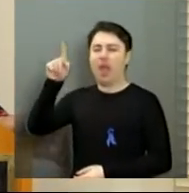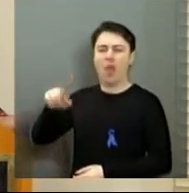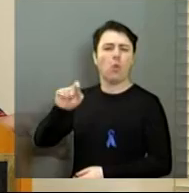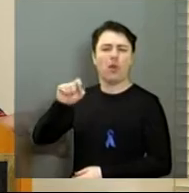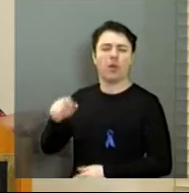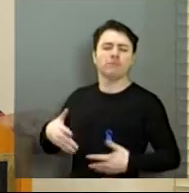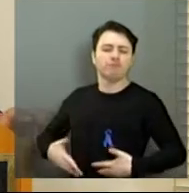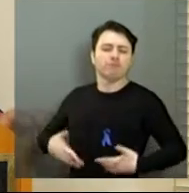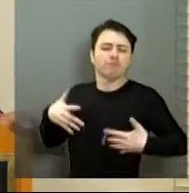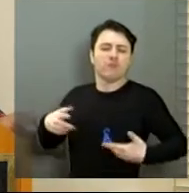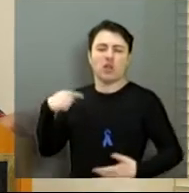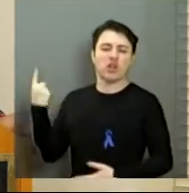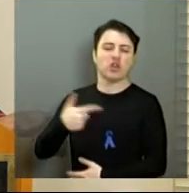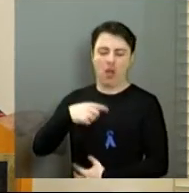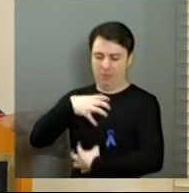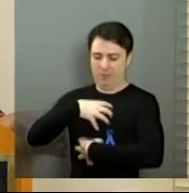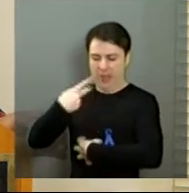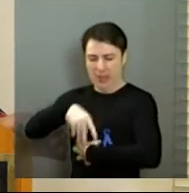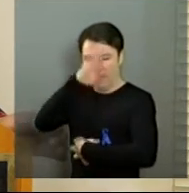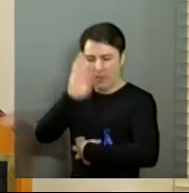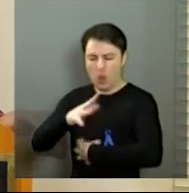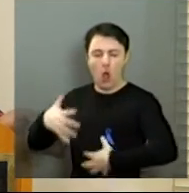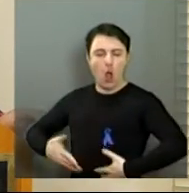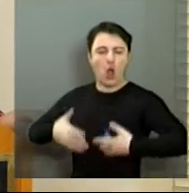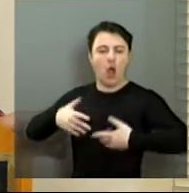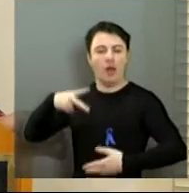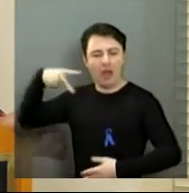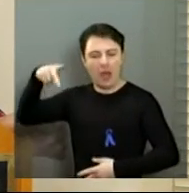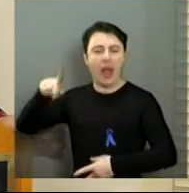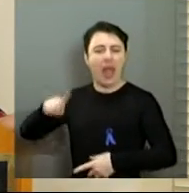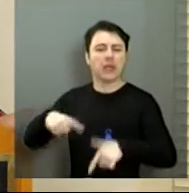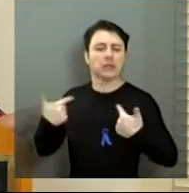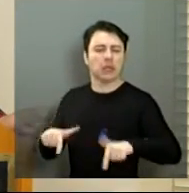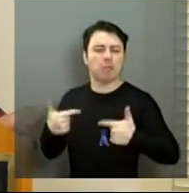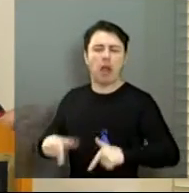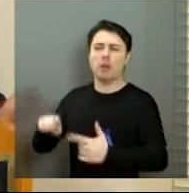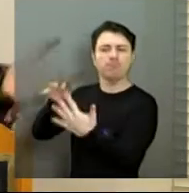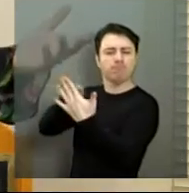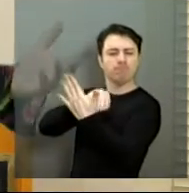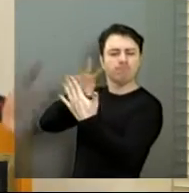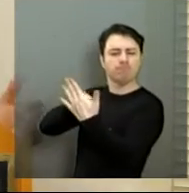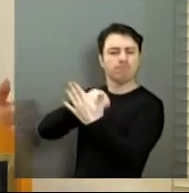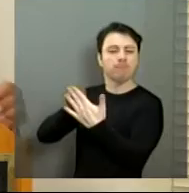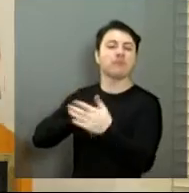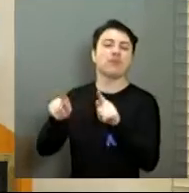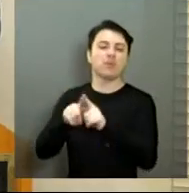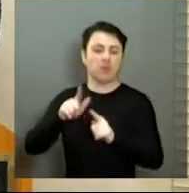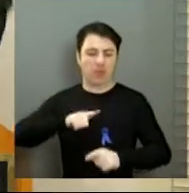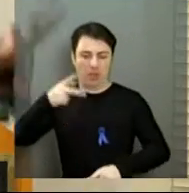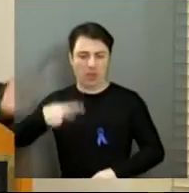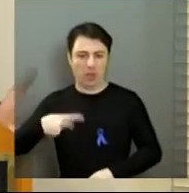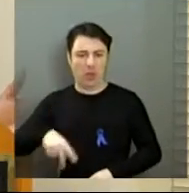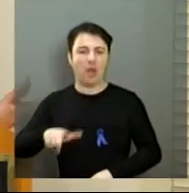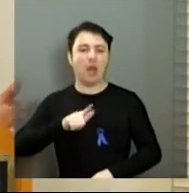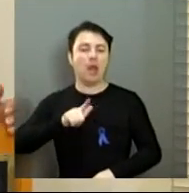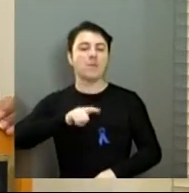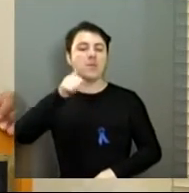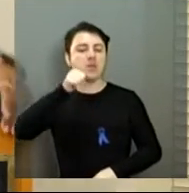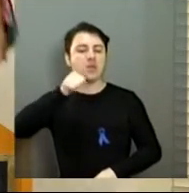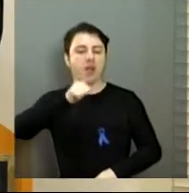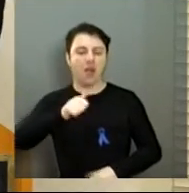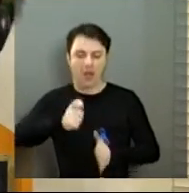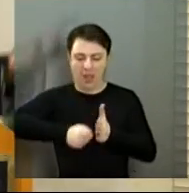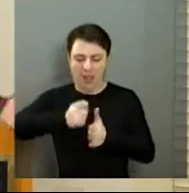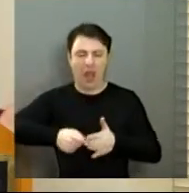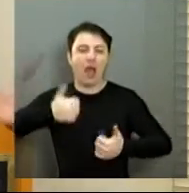nação brasileira e dizer também que o trabalho dela nos inspira. Nós temos aqui em Araraquara nossas guerreiras grenás, que também